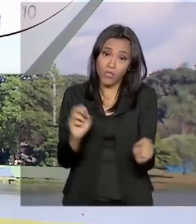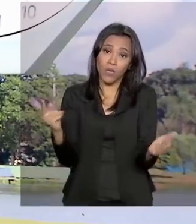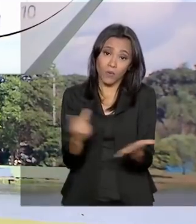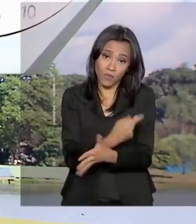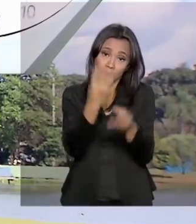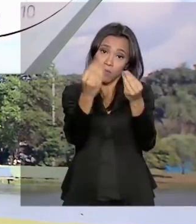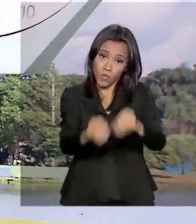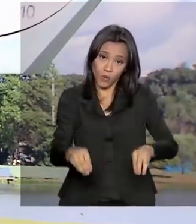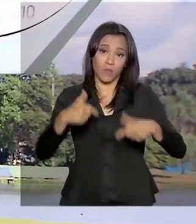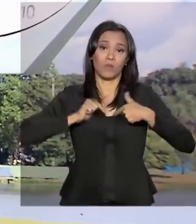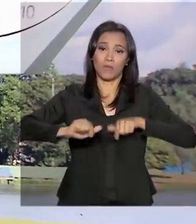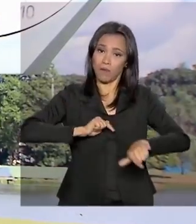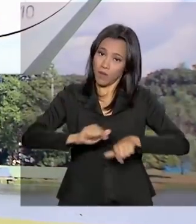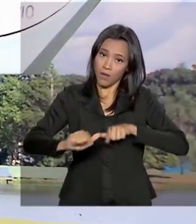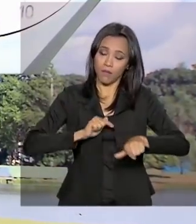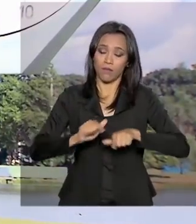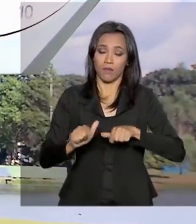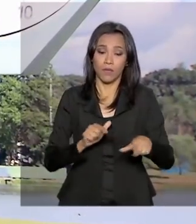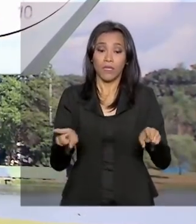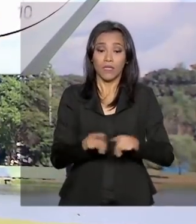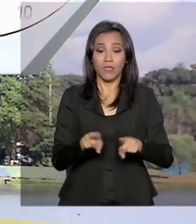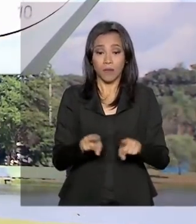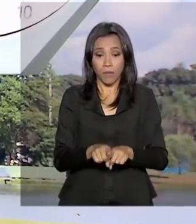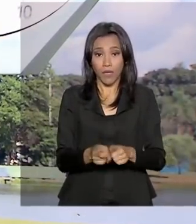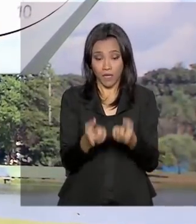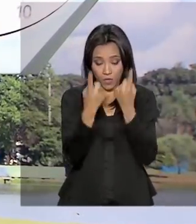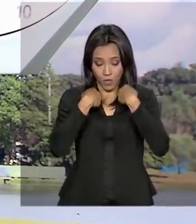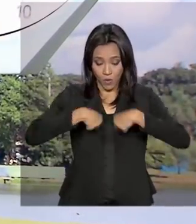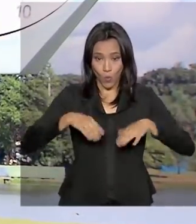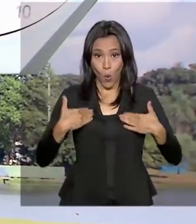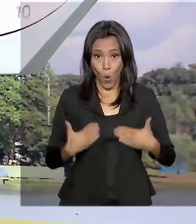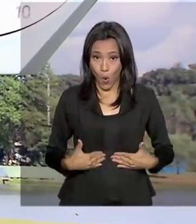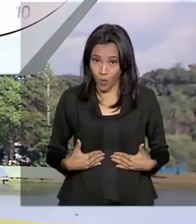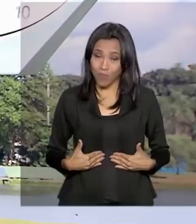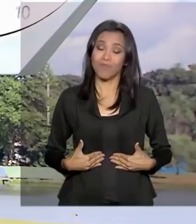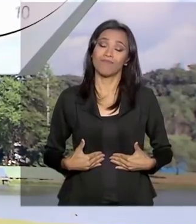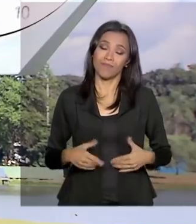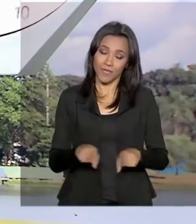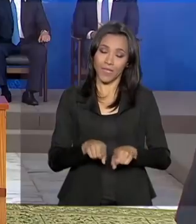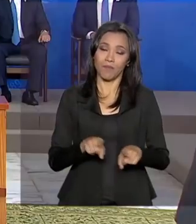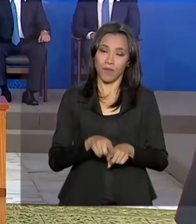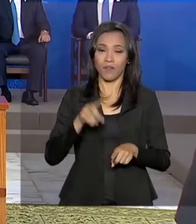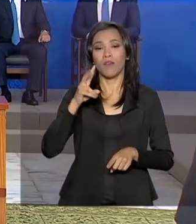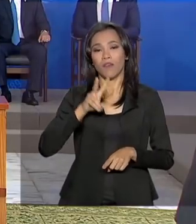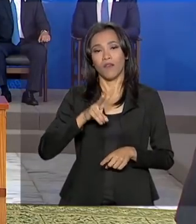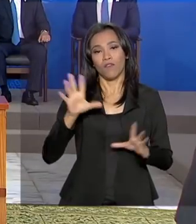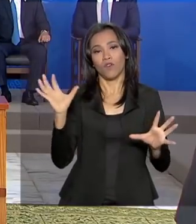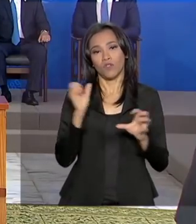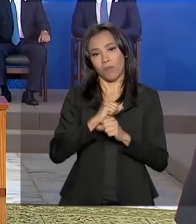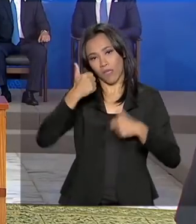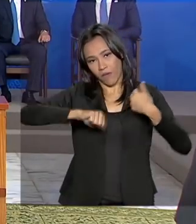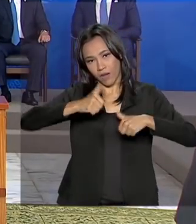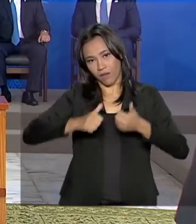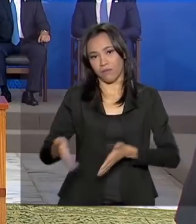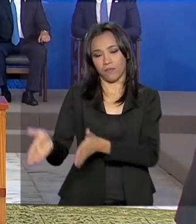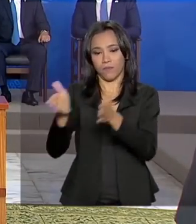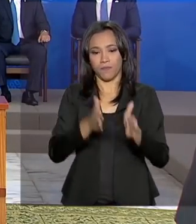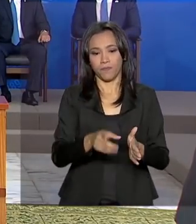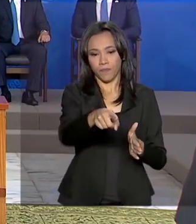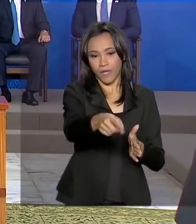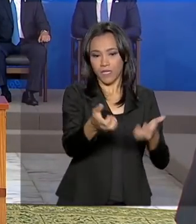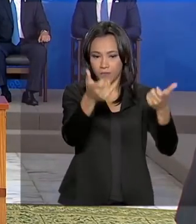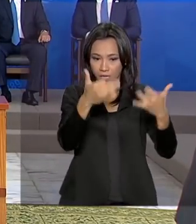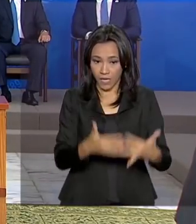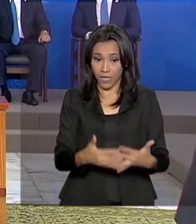trabalho. E o efeito sobre o nosso relógio biológico também foi levado em conta. A questão da economia, o